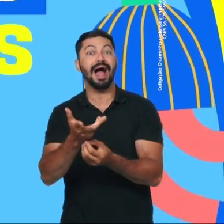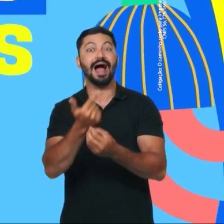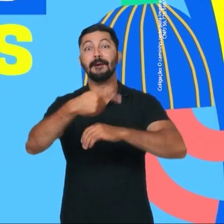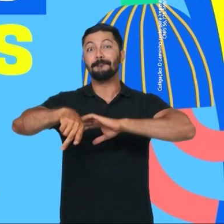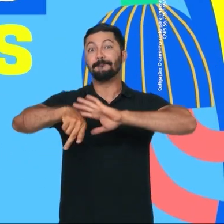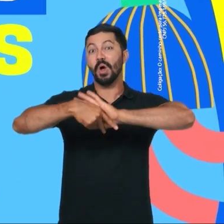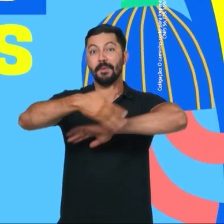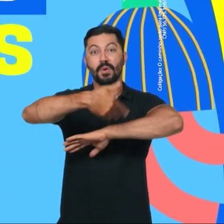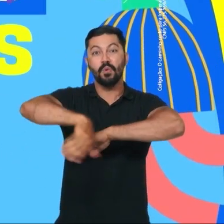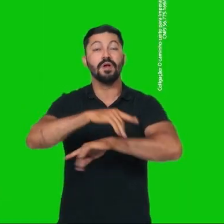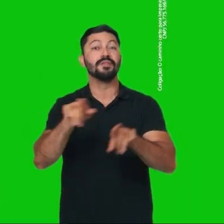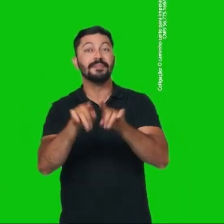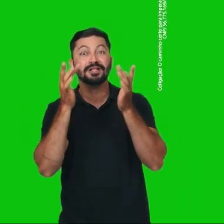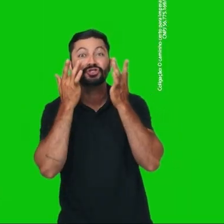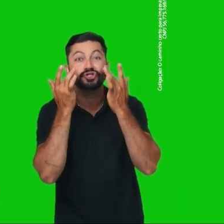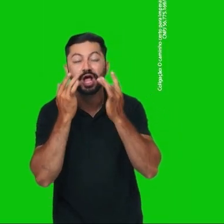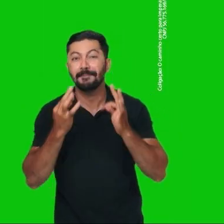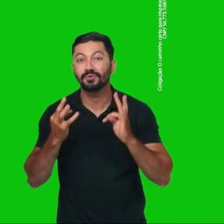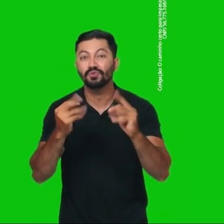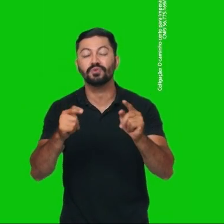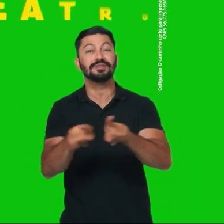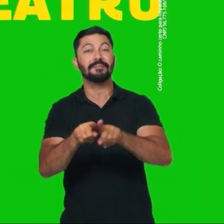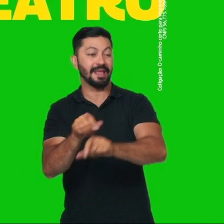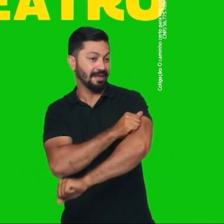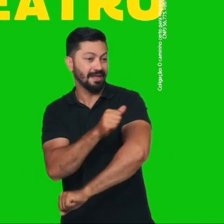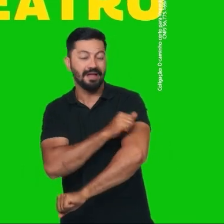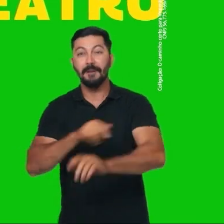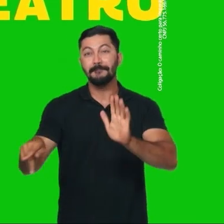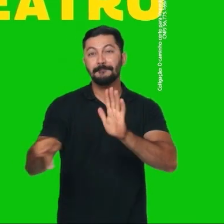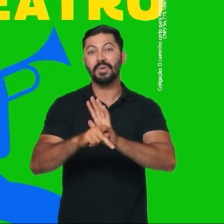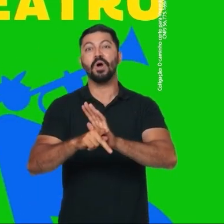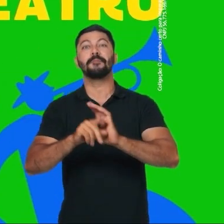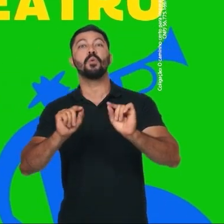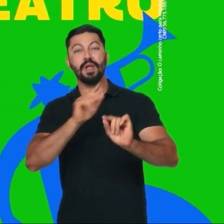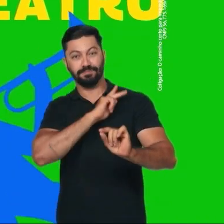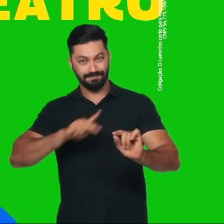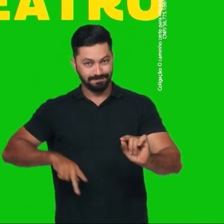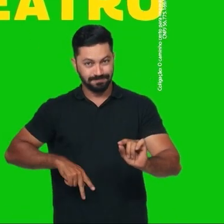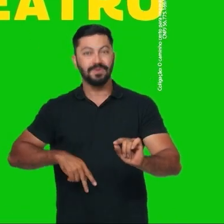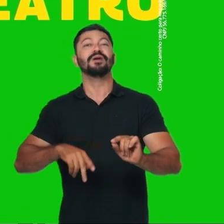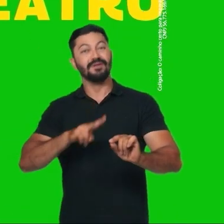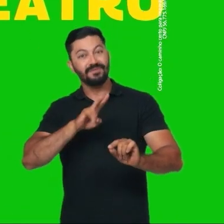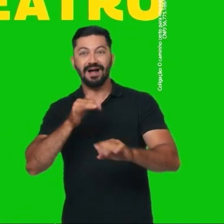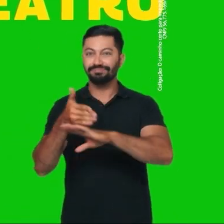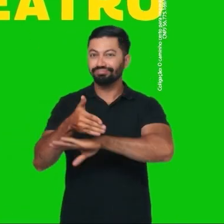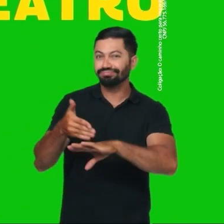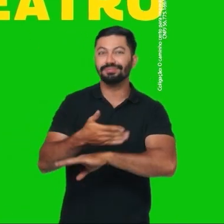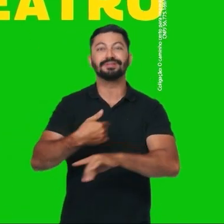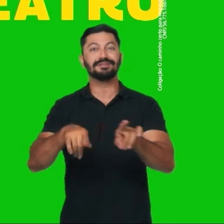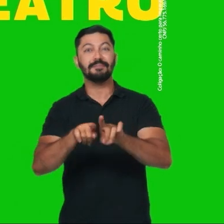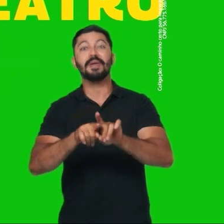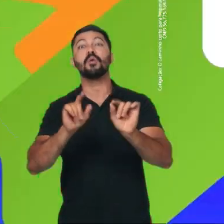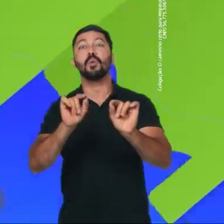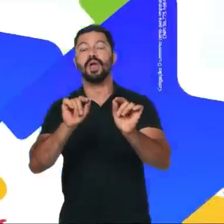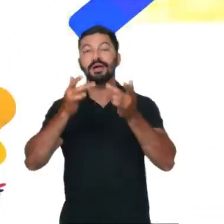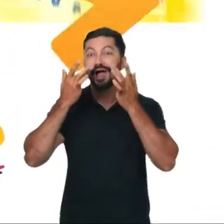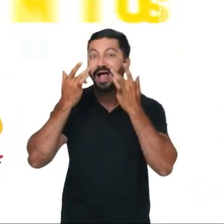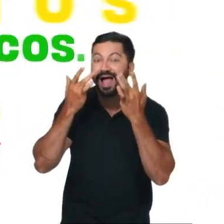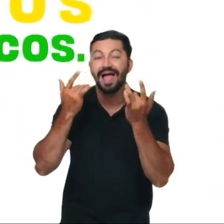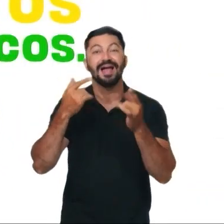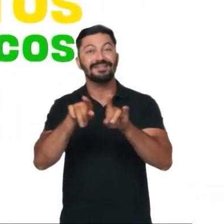para Todos, garantindo acesso de estudantes da rede municipal e estadual às peças de teatro com as companhias locais.